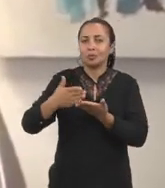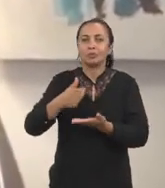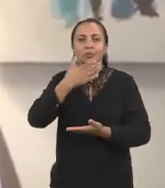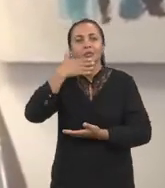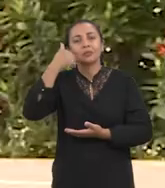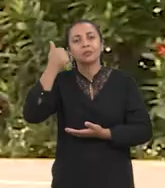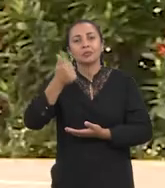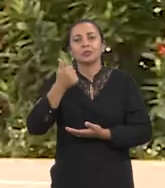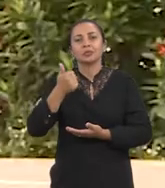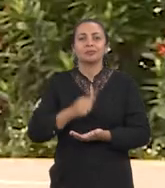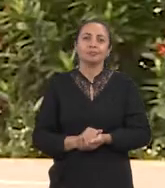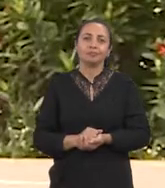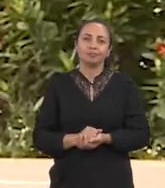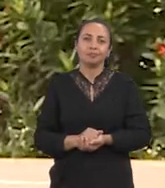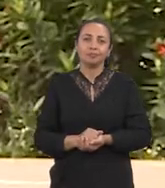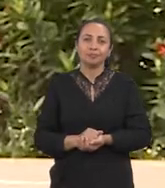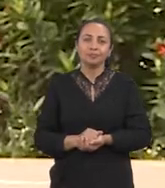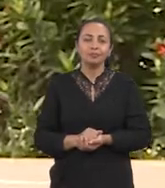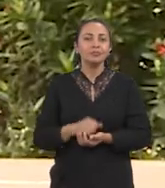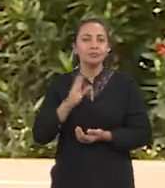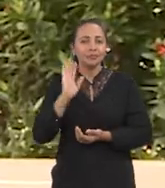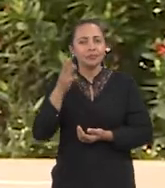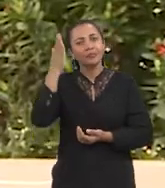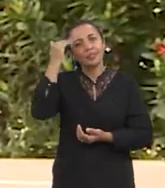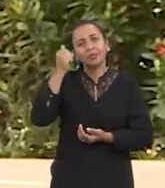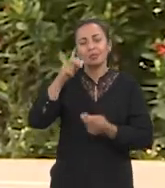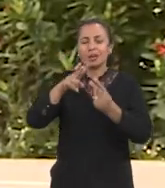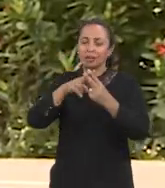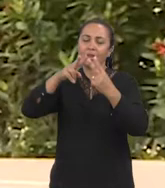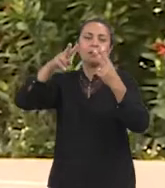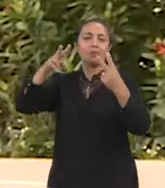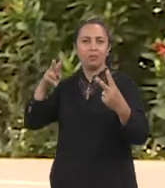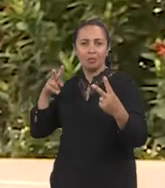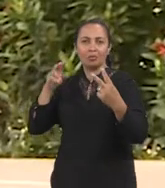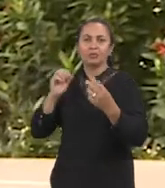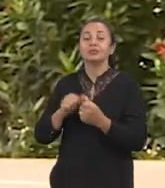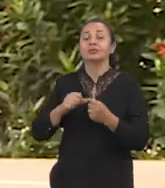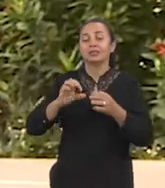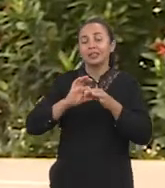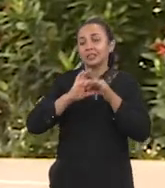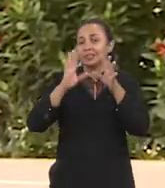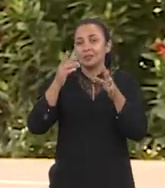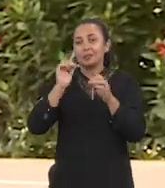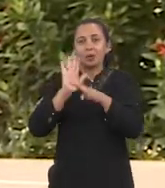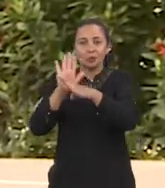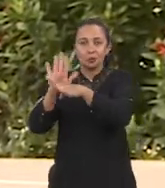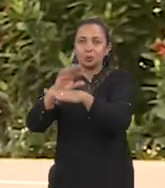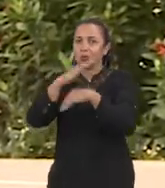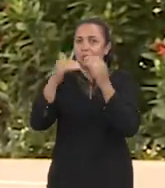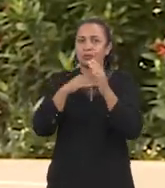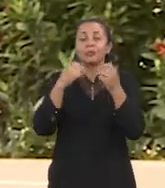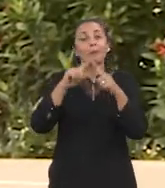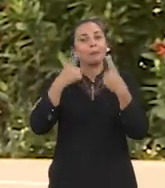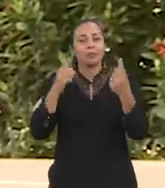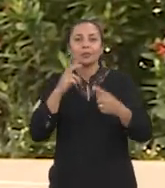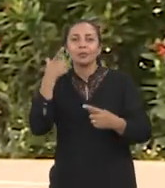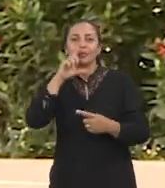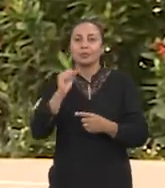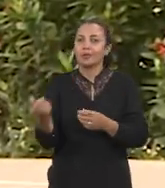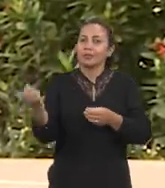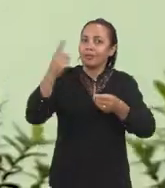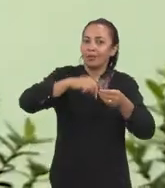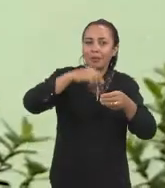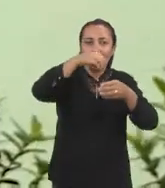a melhorar. Apesar dessa questão do remoto, né? Isso foi novidade para todo mundo, mas a gente conseguiu trazer para dentro da